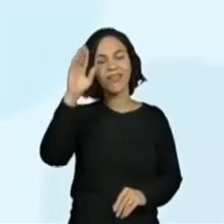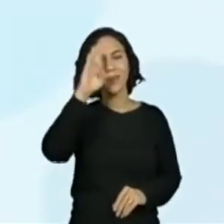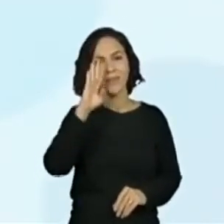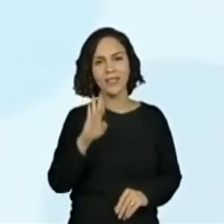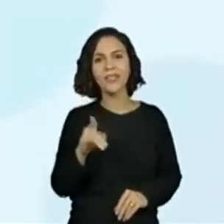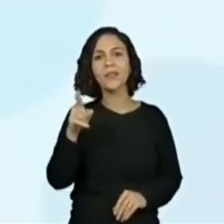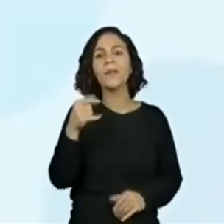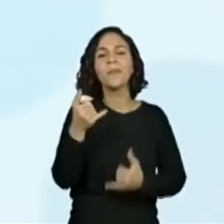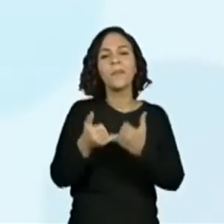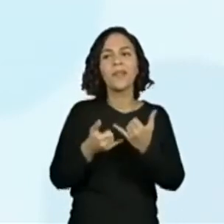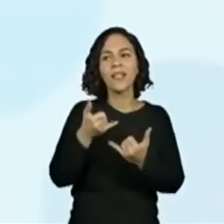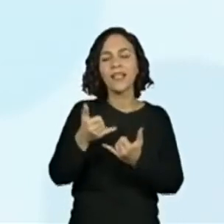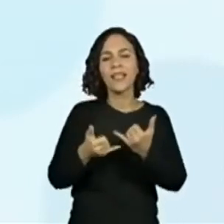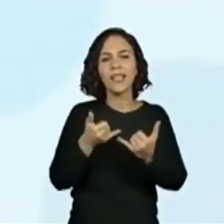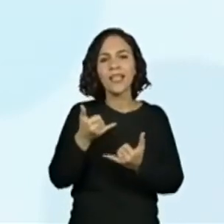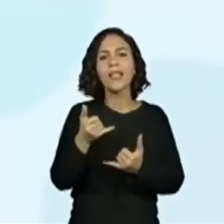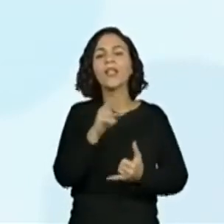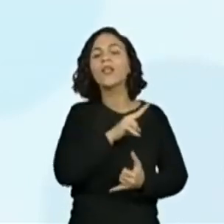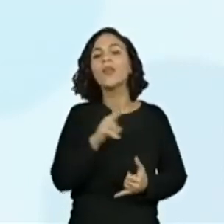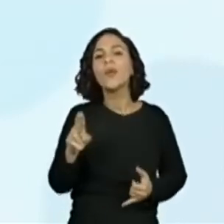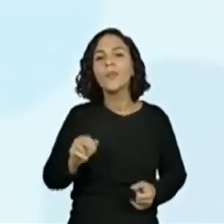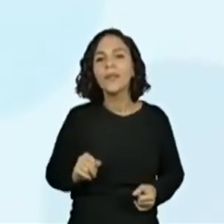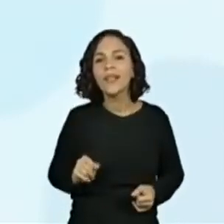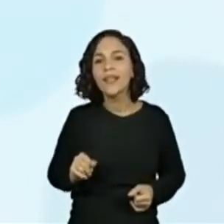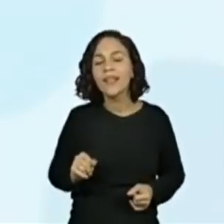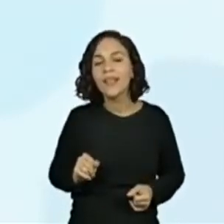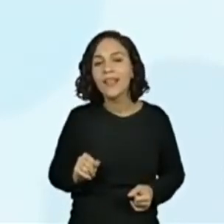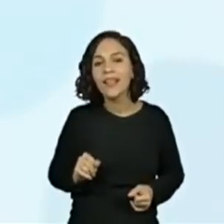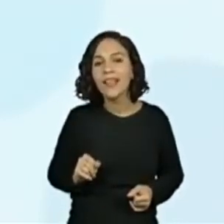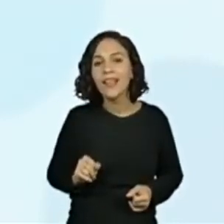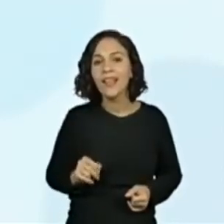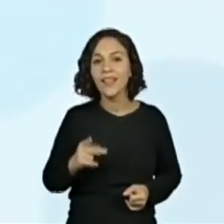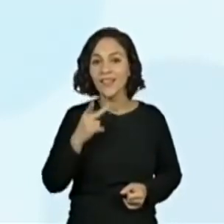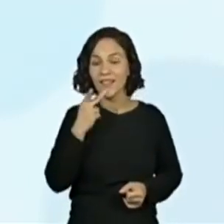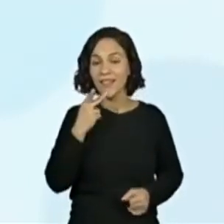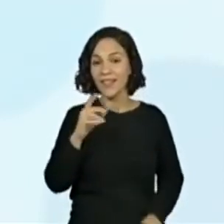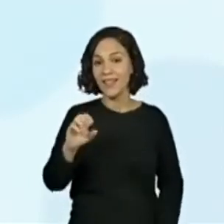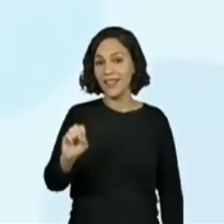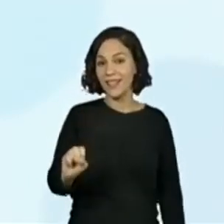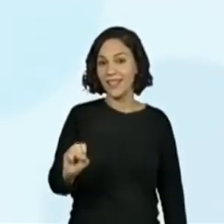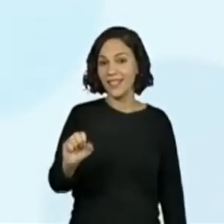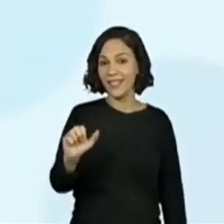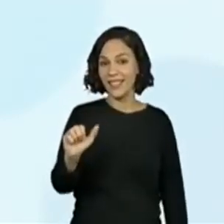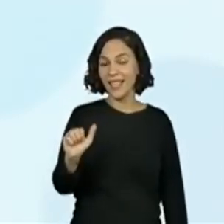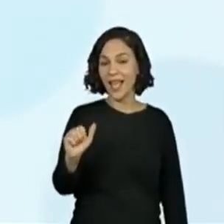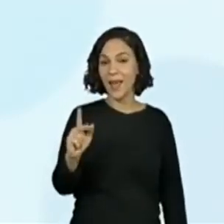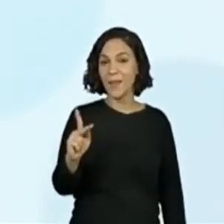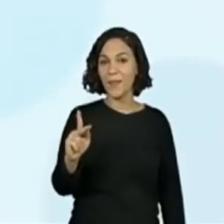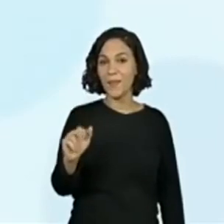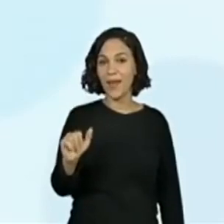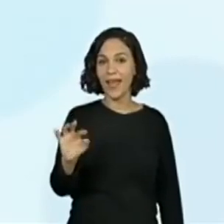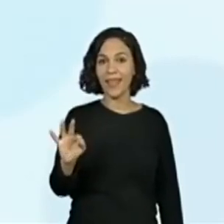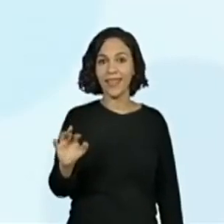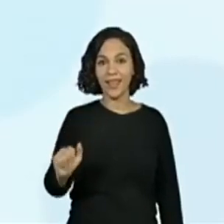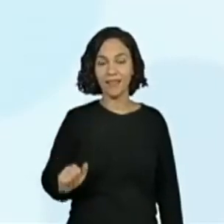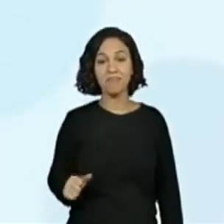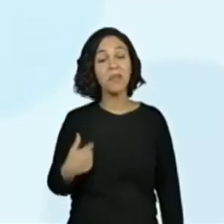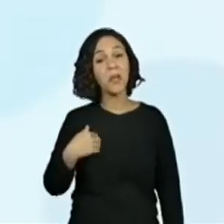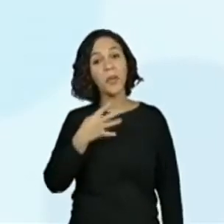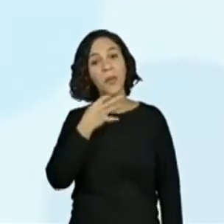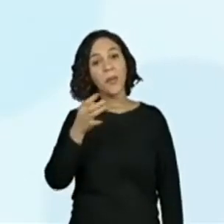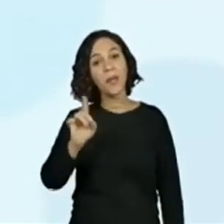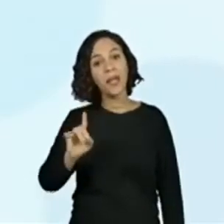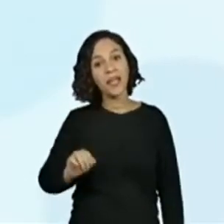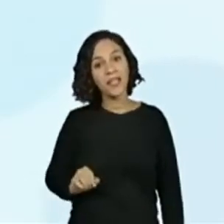é o nome dessa brincadeira? Eles costumam chamar essa brincadeira de sapata. Sapata. Não conhecia